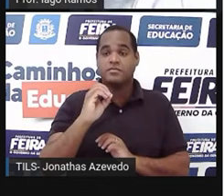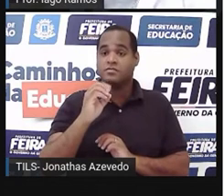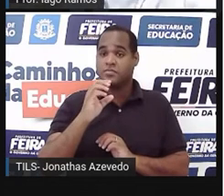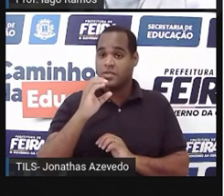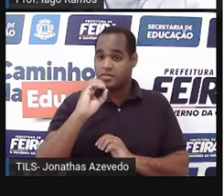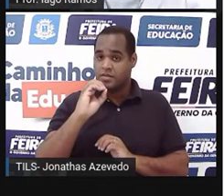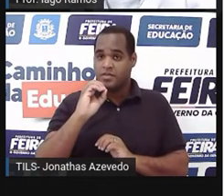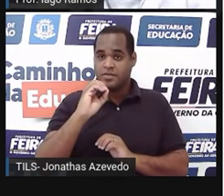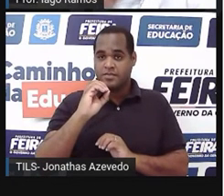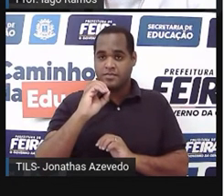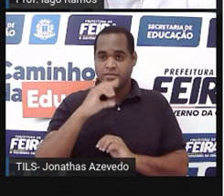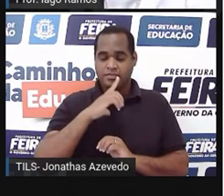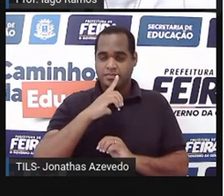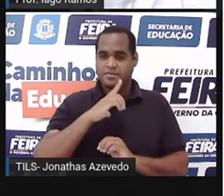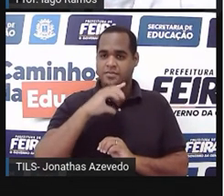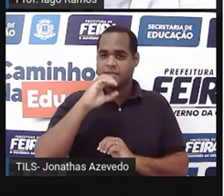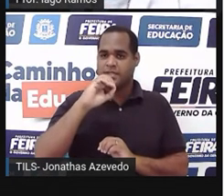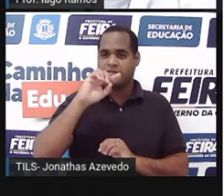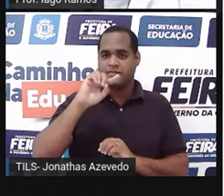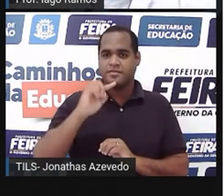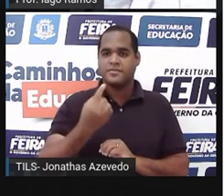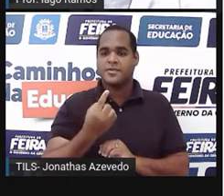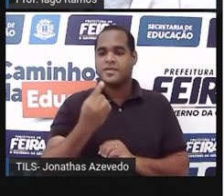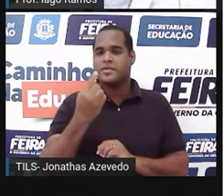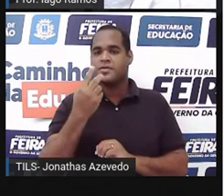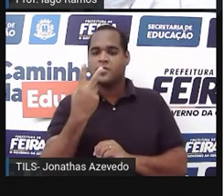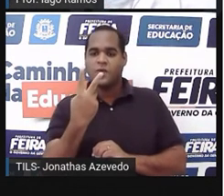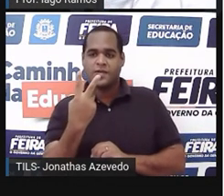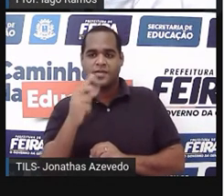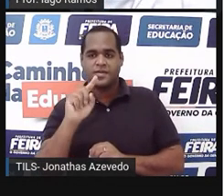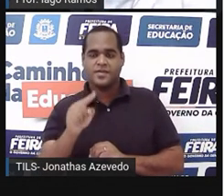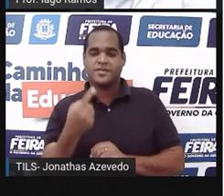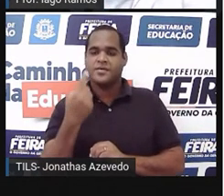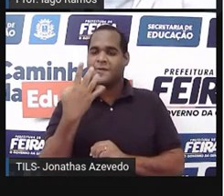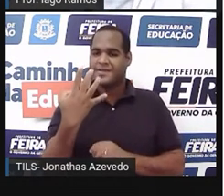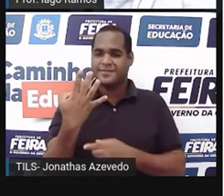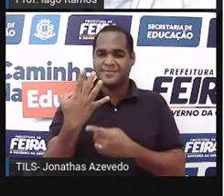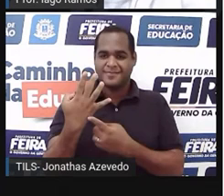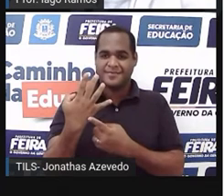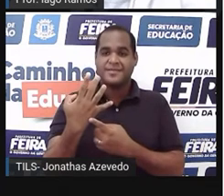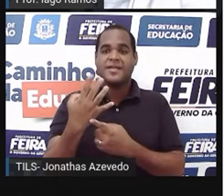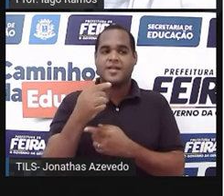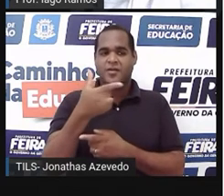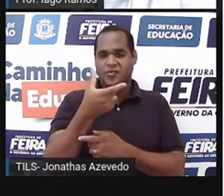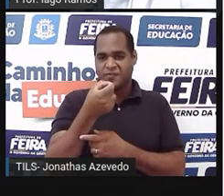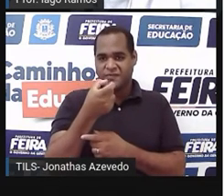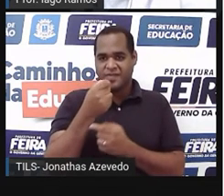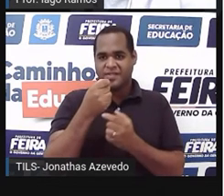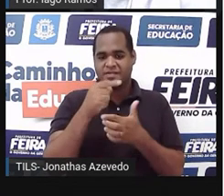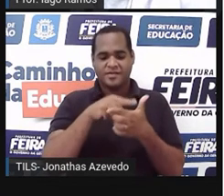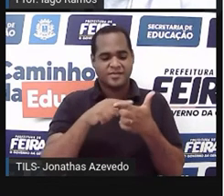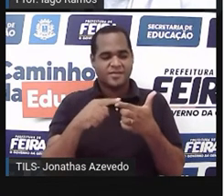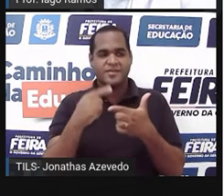acrescento esse 0, esse primeiro 0 no resto, aparece uma vírgula no resultado, divido 20 por 4,